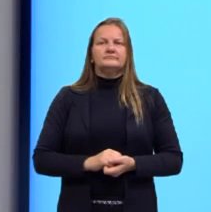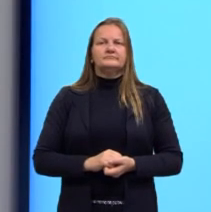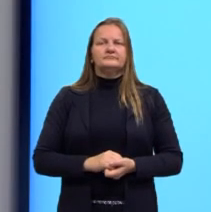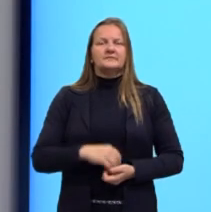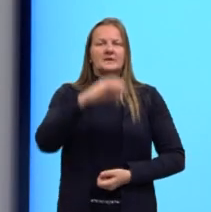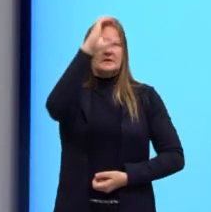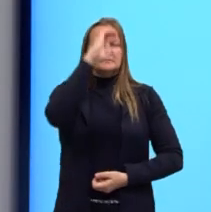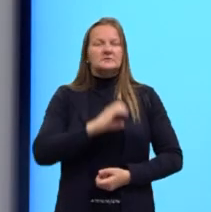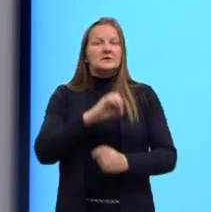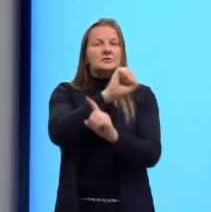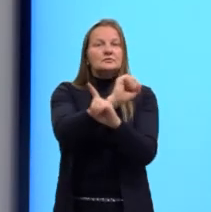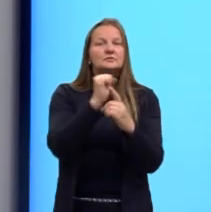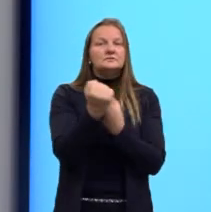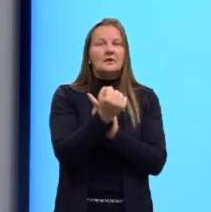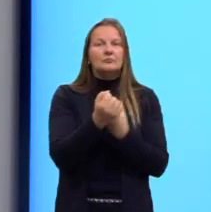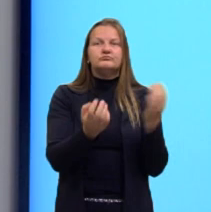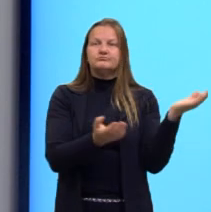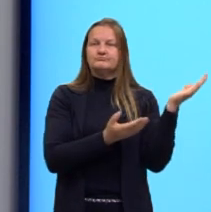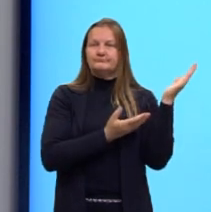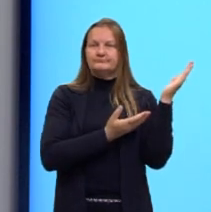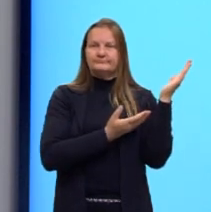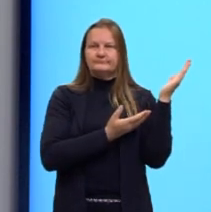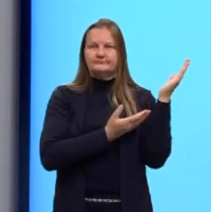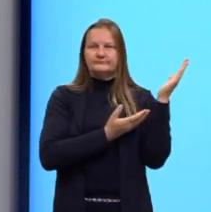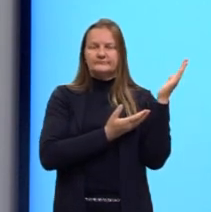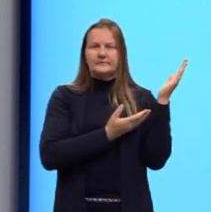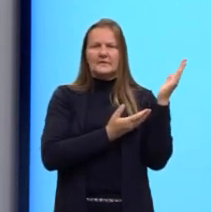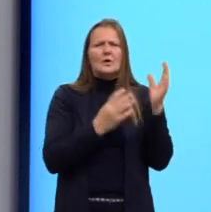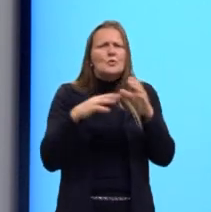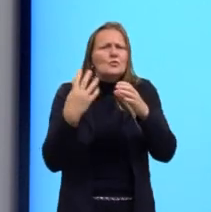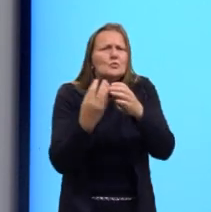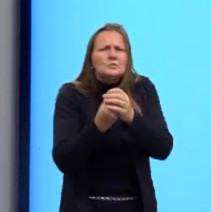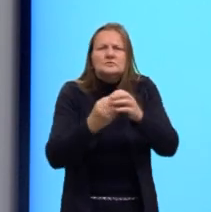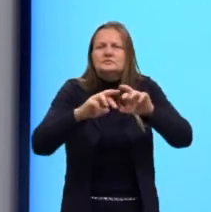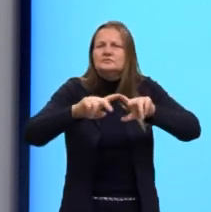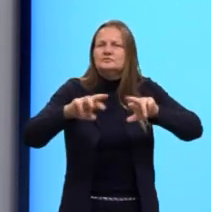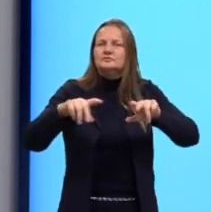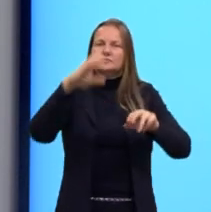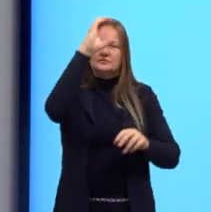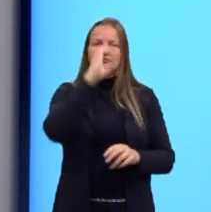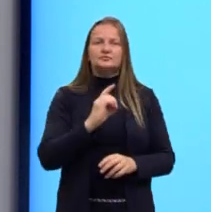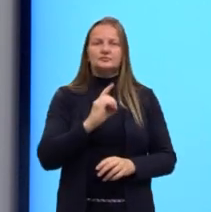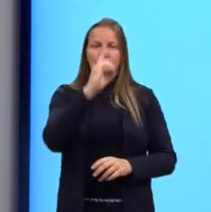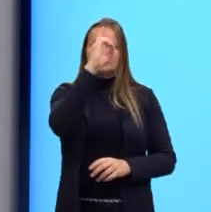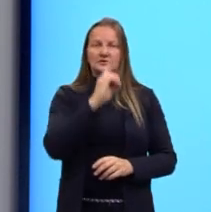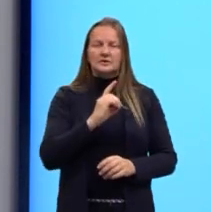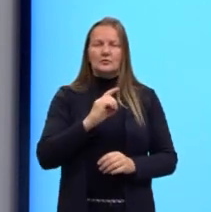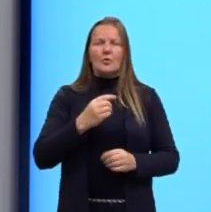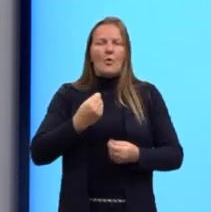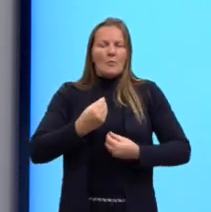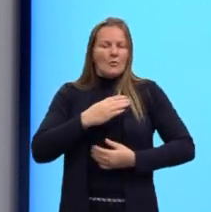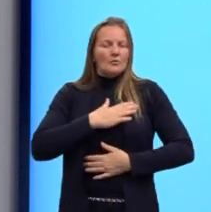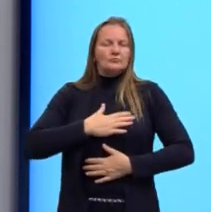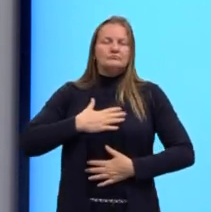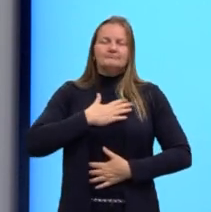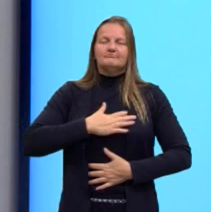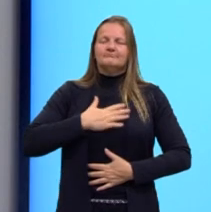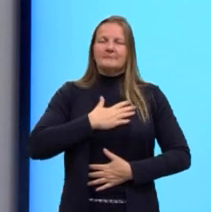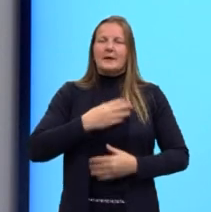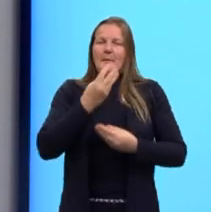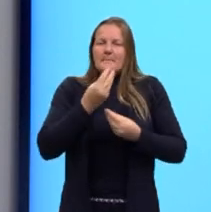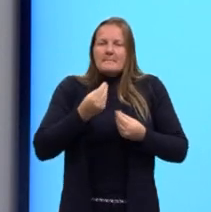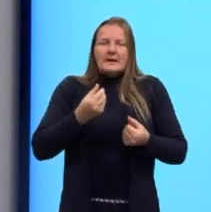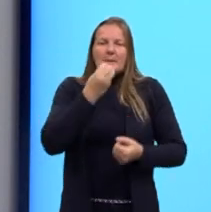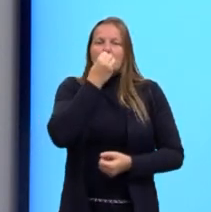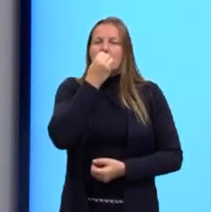cidadania social. Vejam só. É conjunto de direitos relativos ao nosso bem-estar econômico e social. Porque,